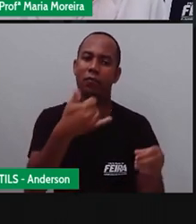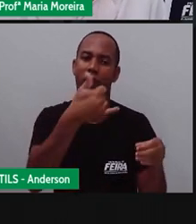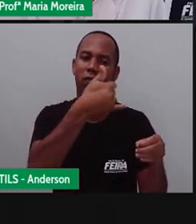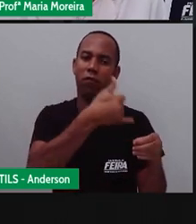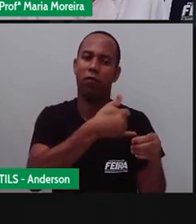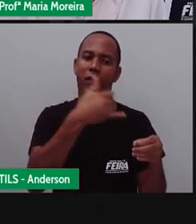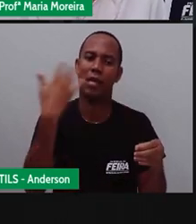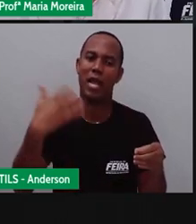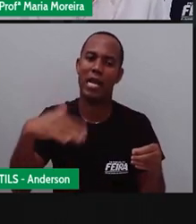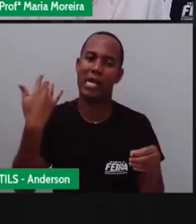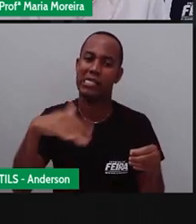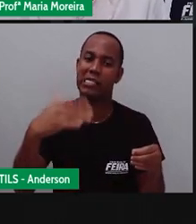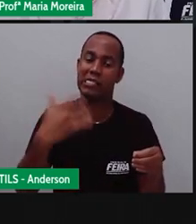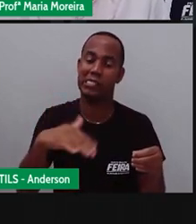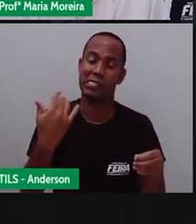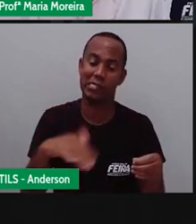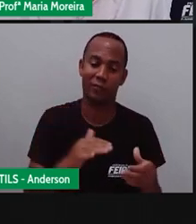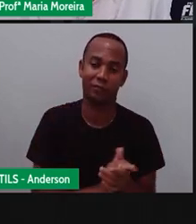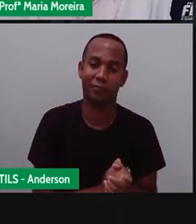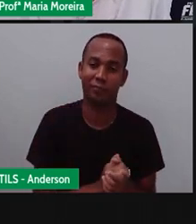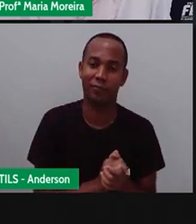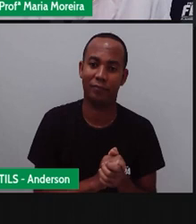caro. Muito caro.